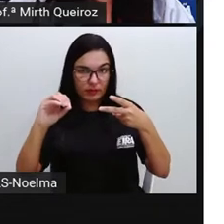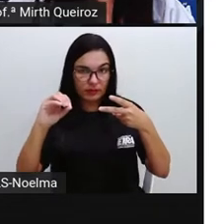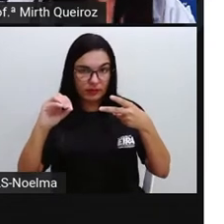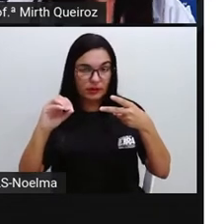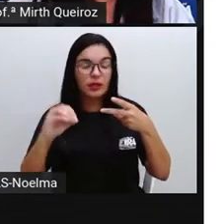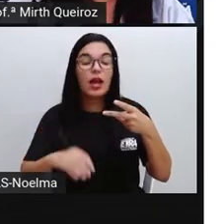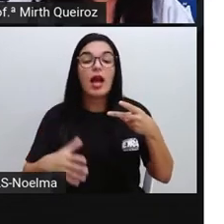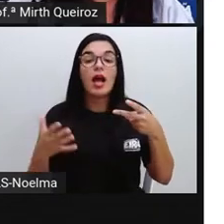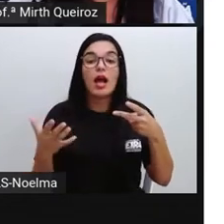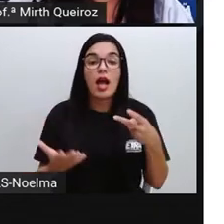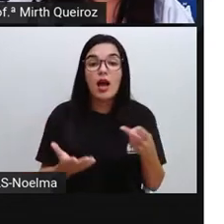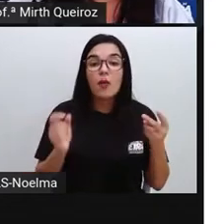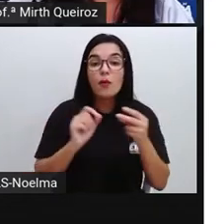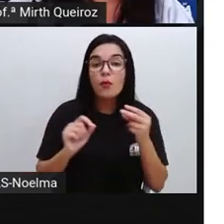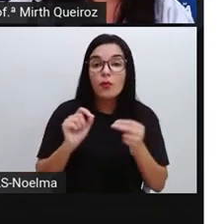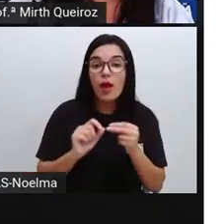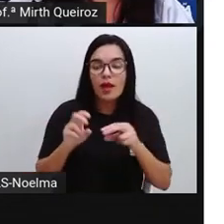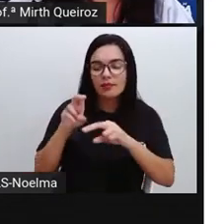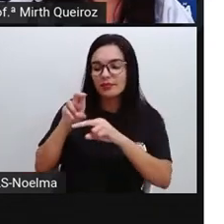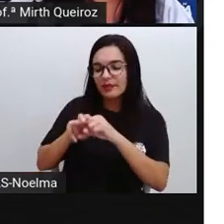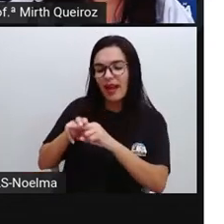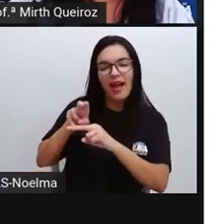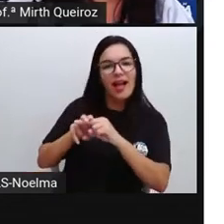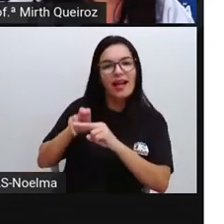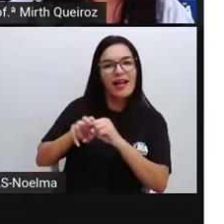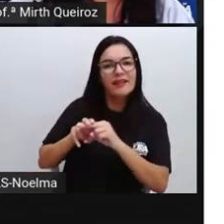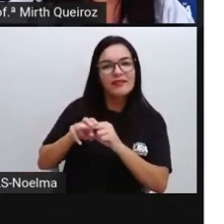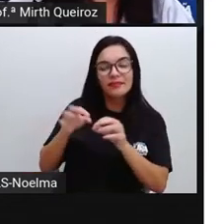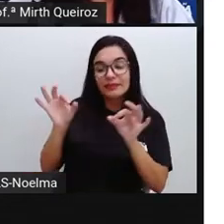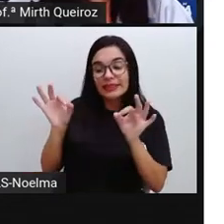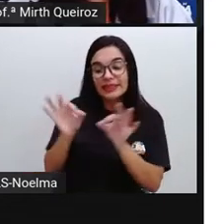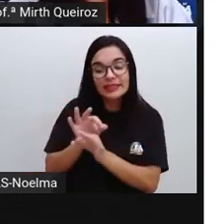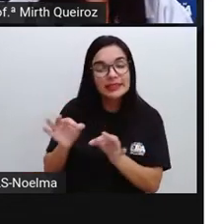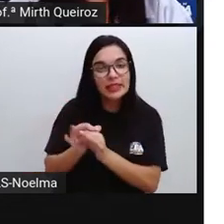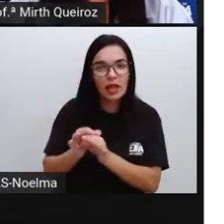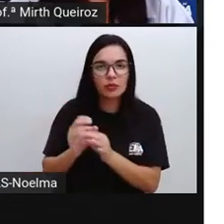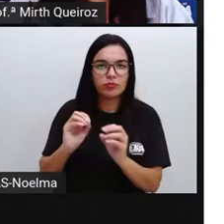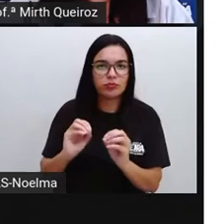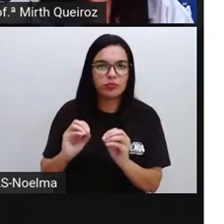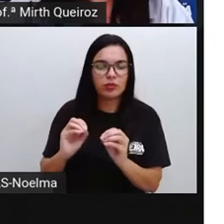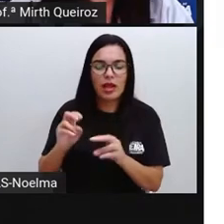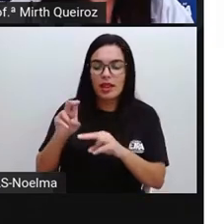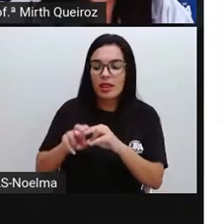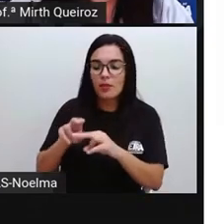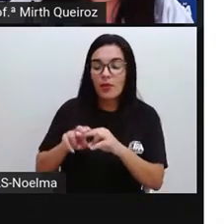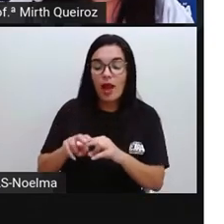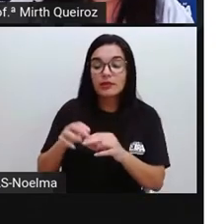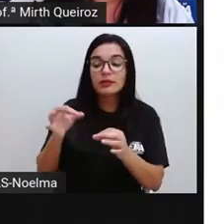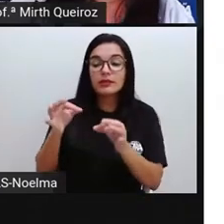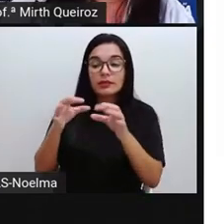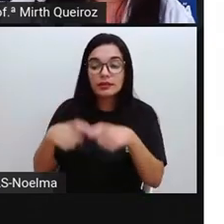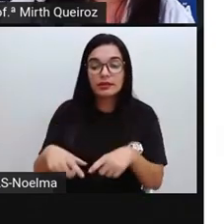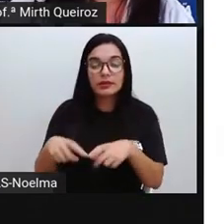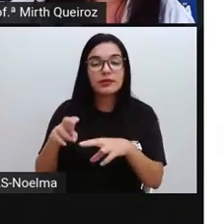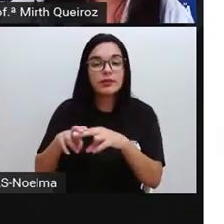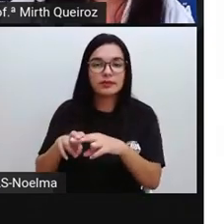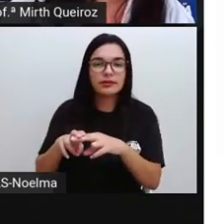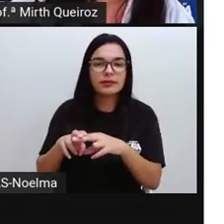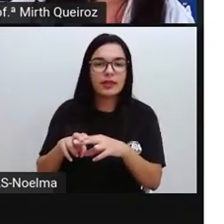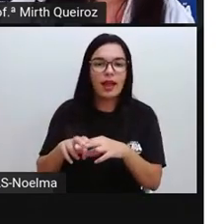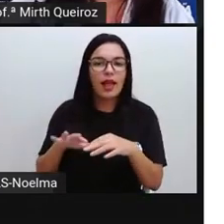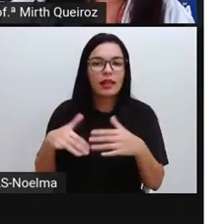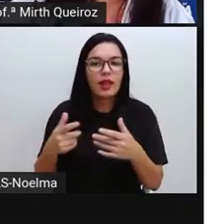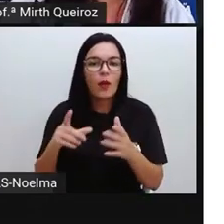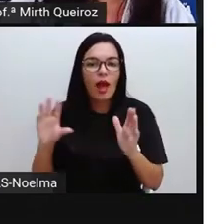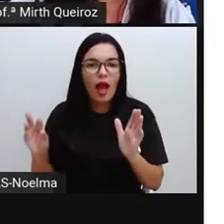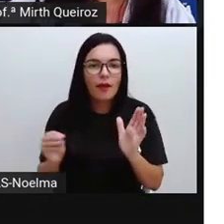com C. E acento com SS significa lugar de sentar-se. Aí a gente tem a aplicação dessas palavras dentro